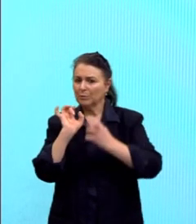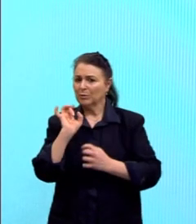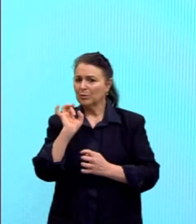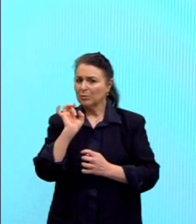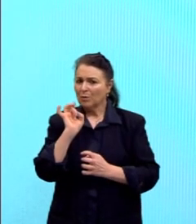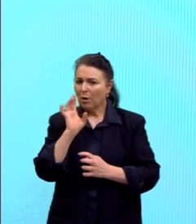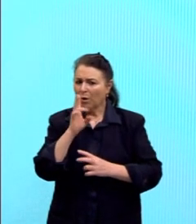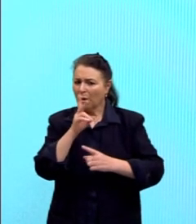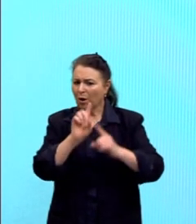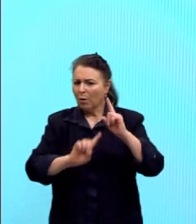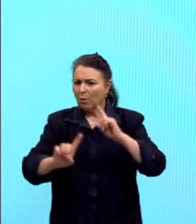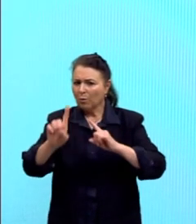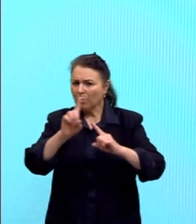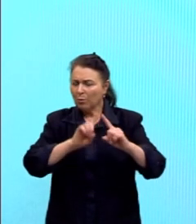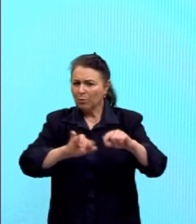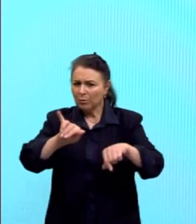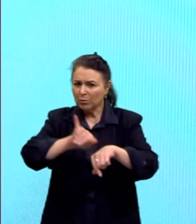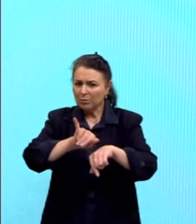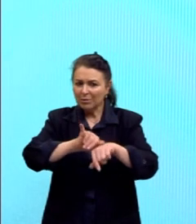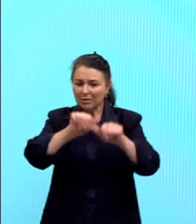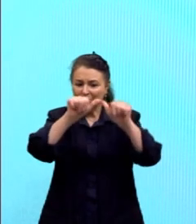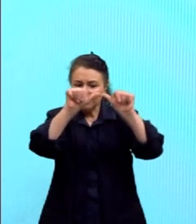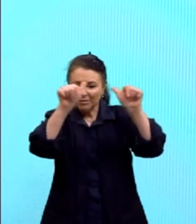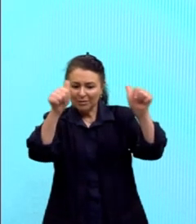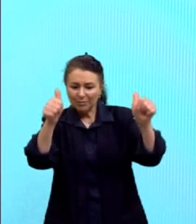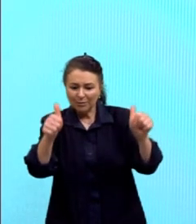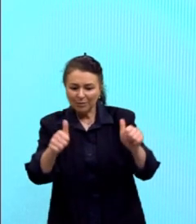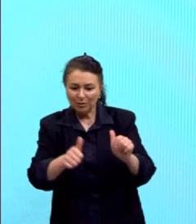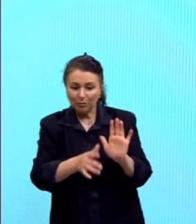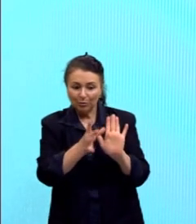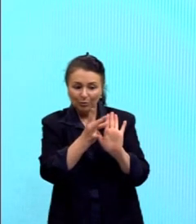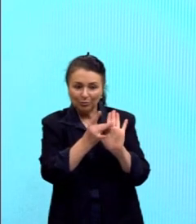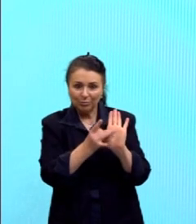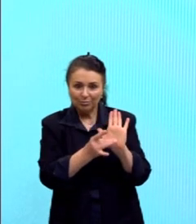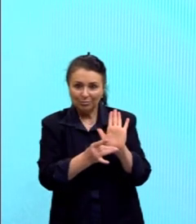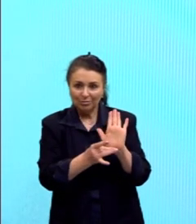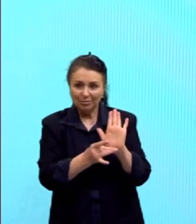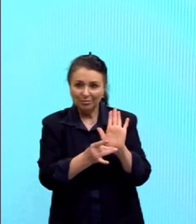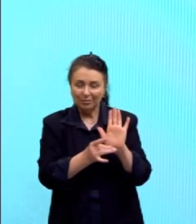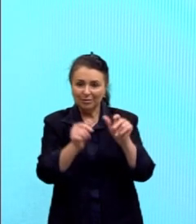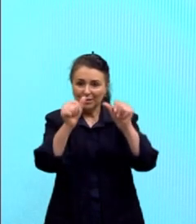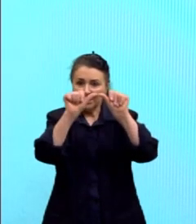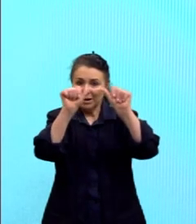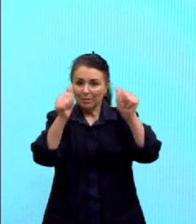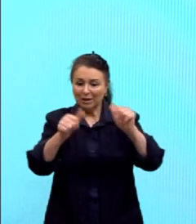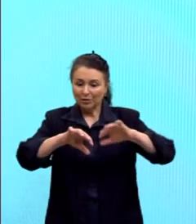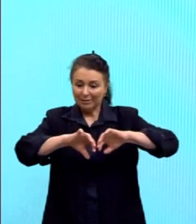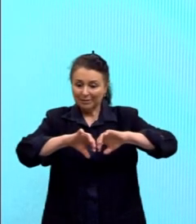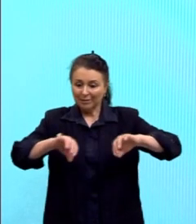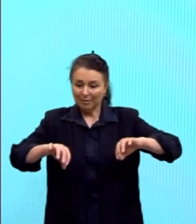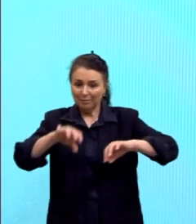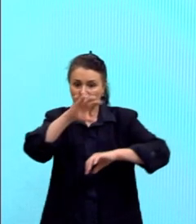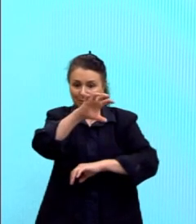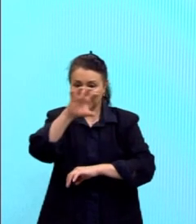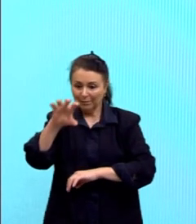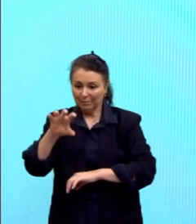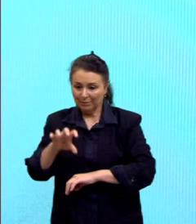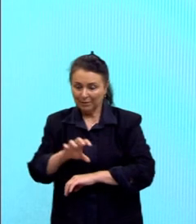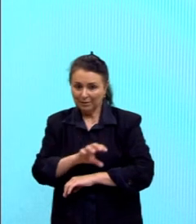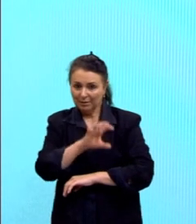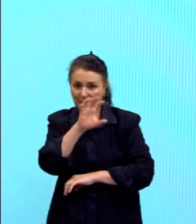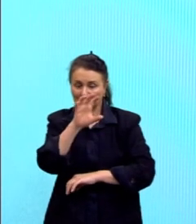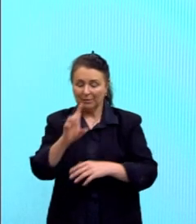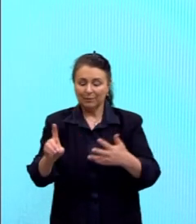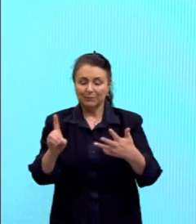dos objetos e da paisagem são descritas. A imagem é fragmentária. Alternativa